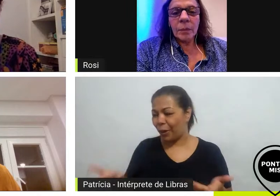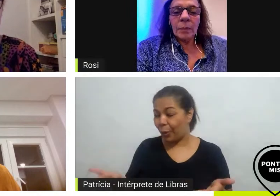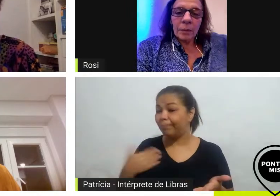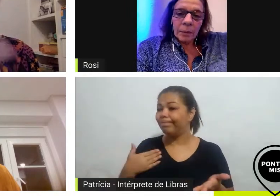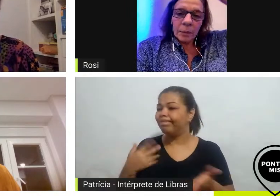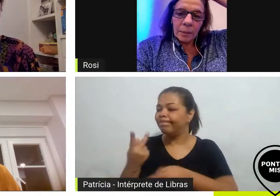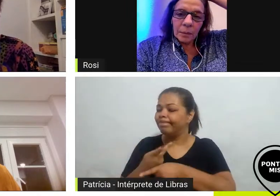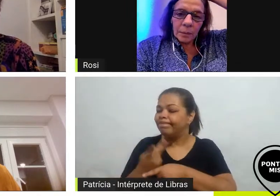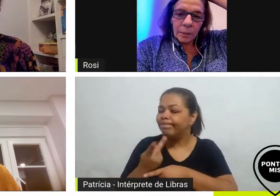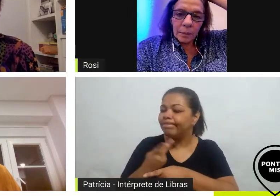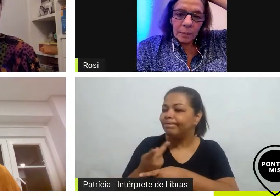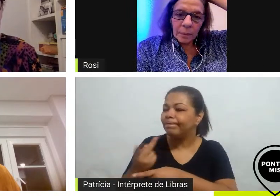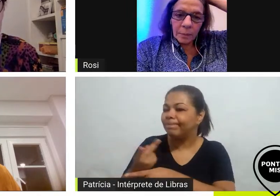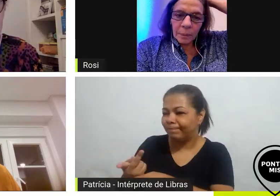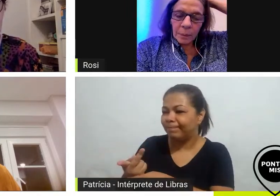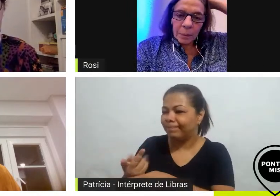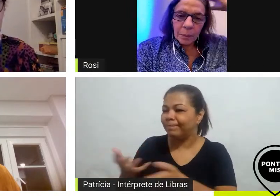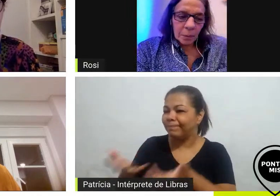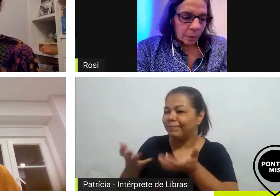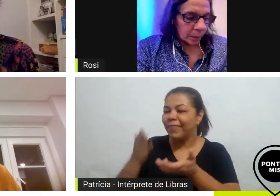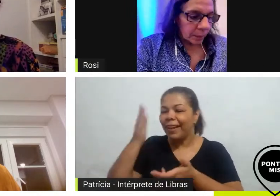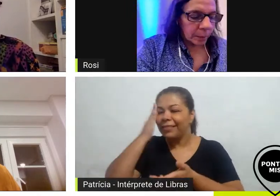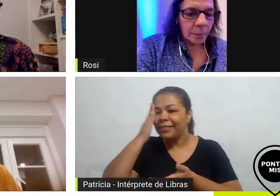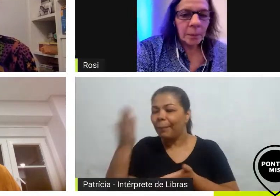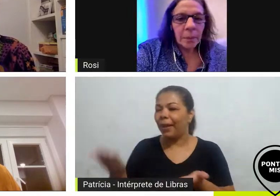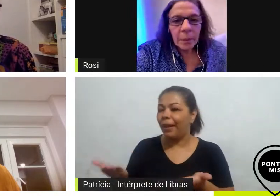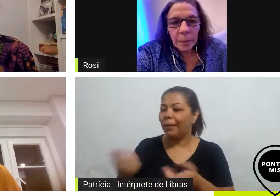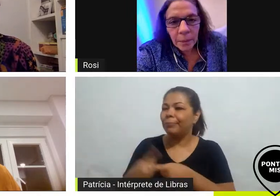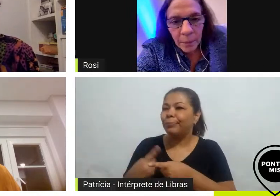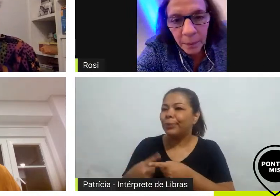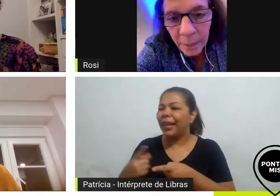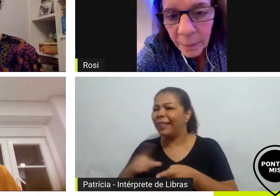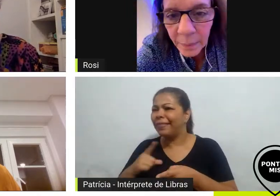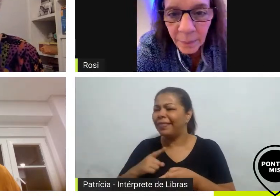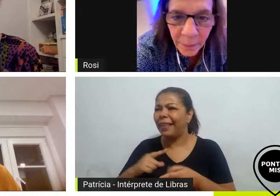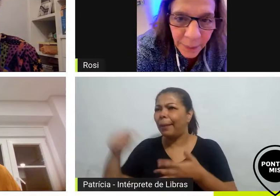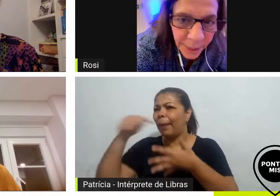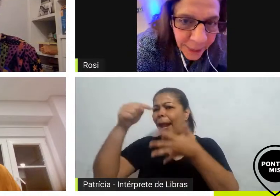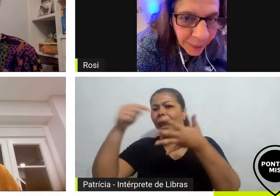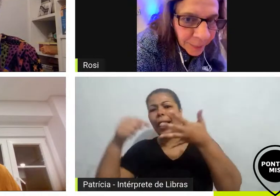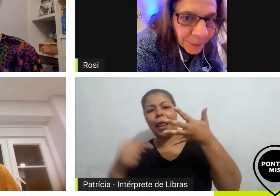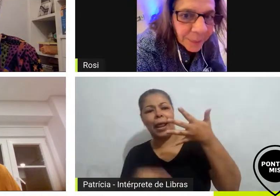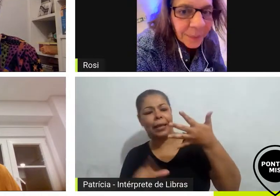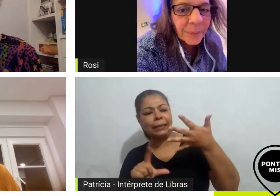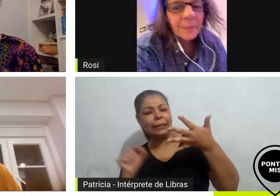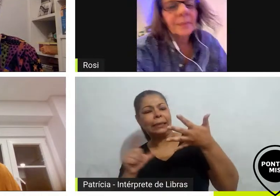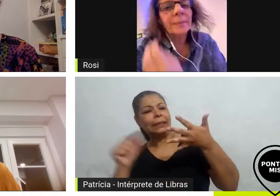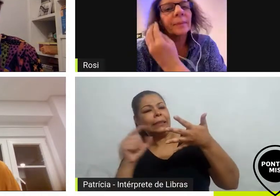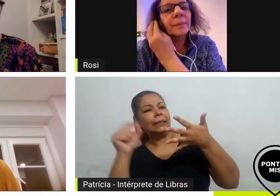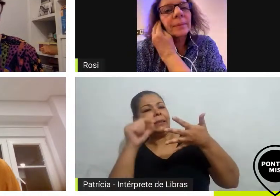focar em uma coisa só porque tem tantas outras alternativas que não tem um direcionamento eu sinto isso